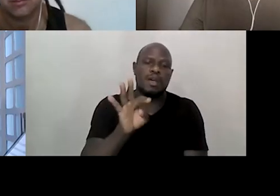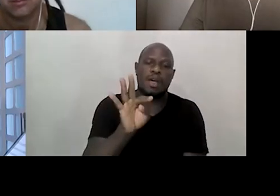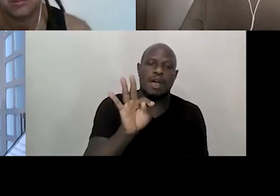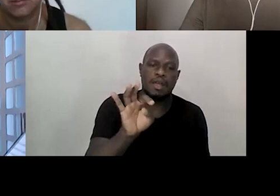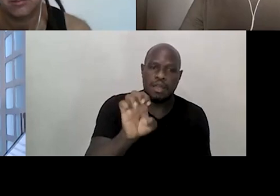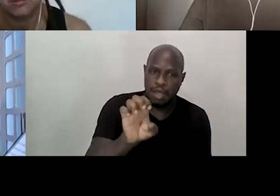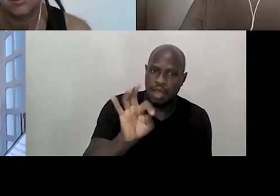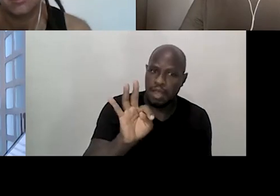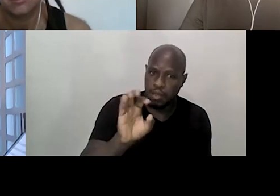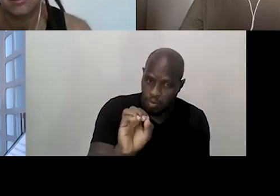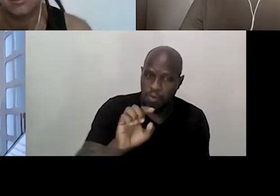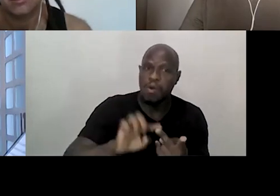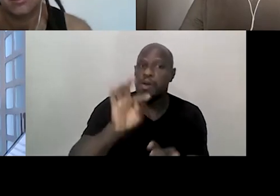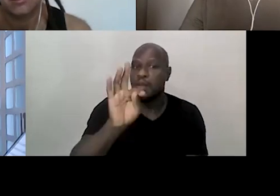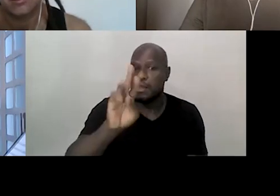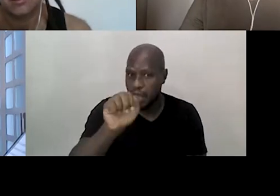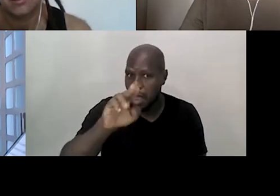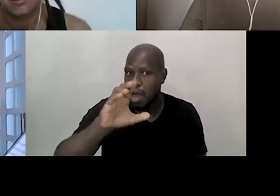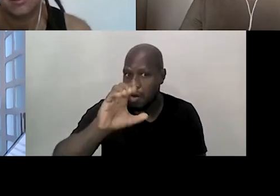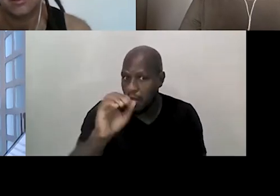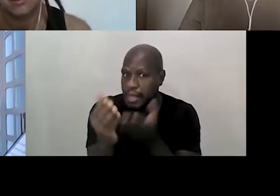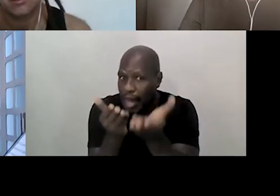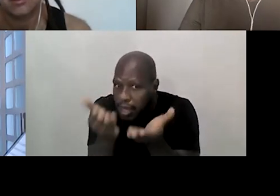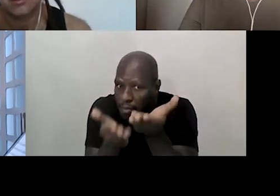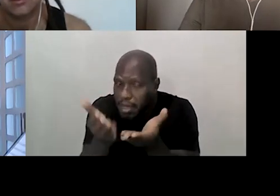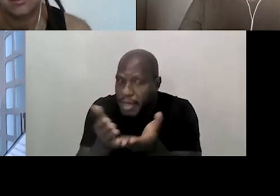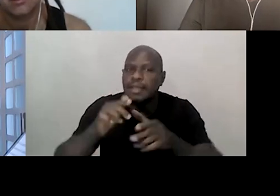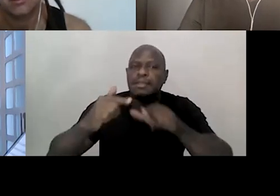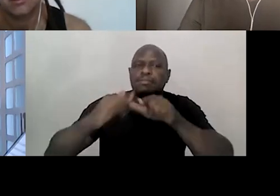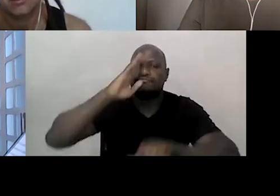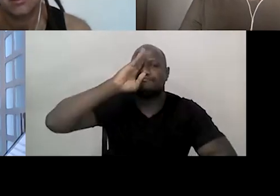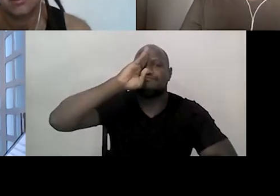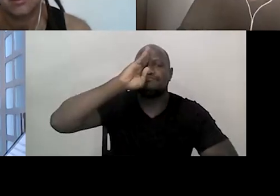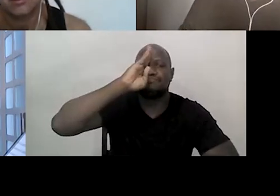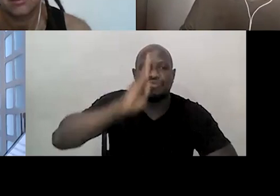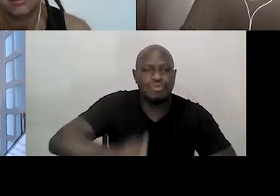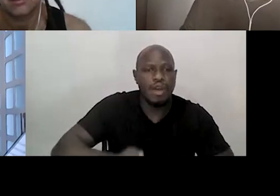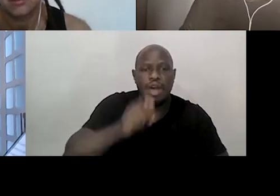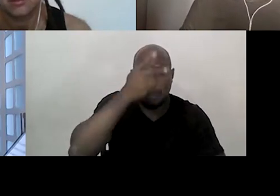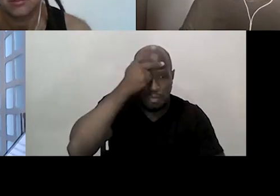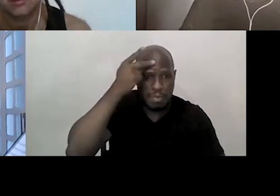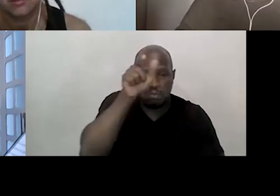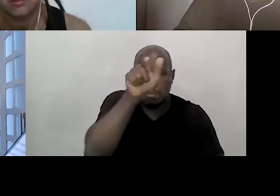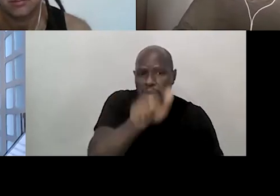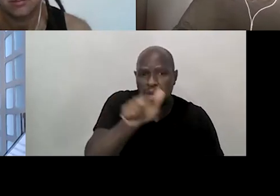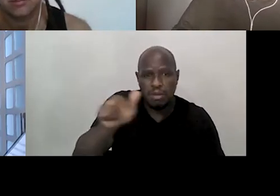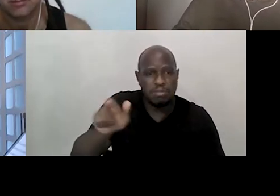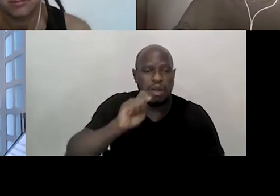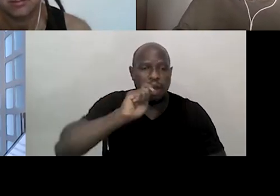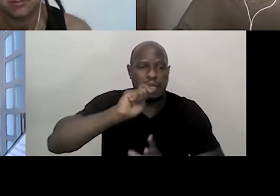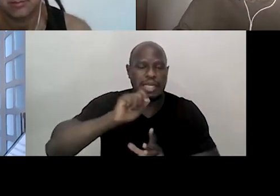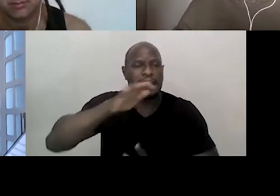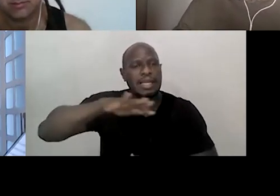Tratamento onde a gente trabalha diretamente com os usuários na Praça Princesa